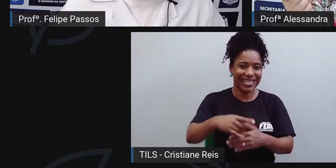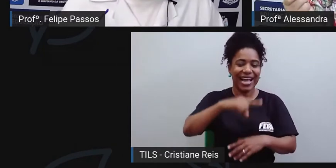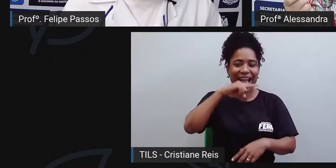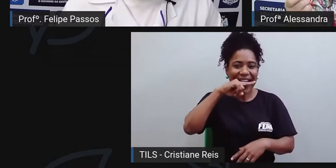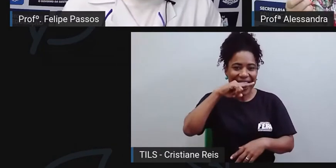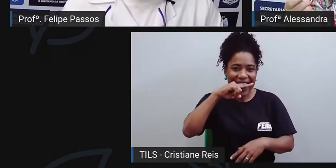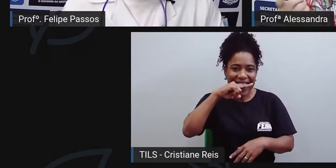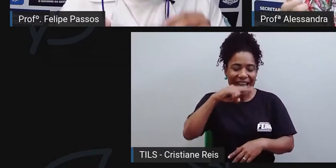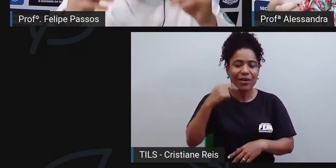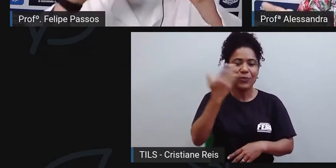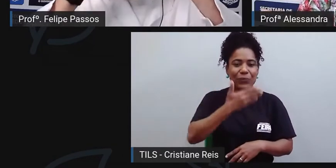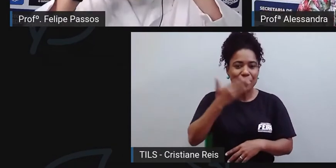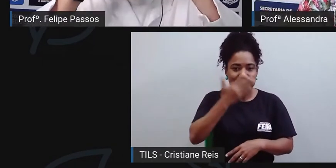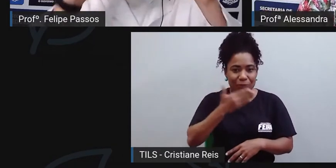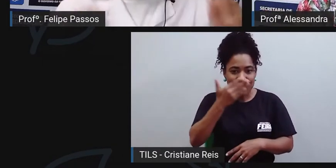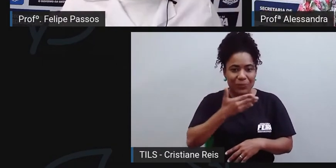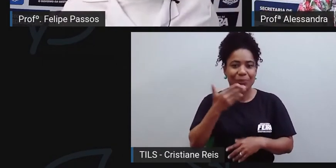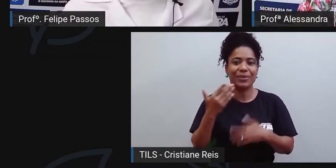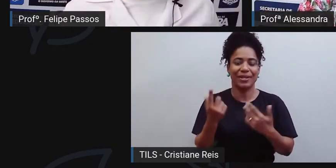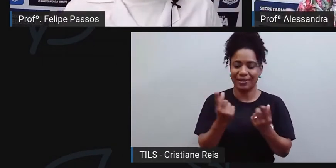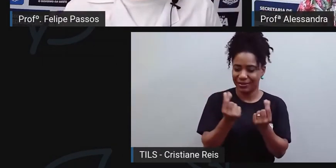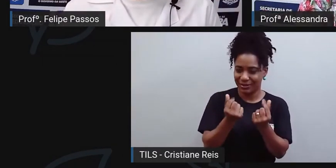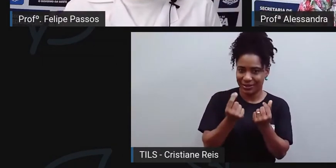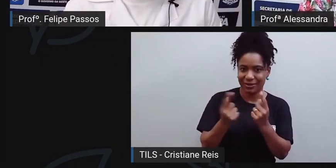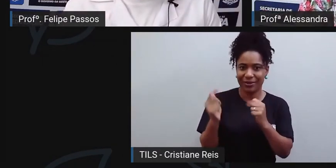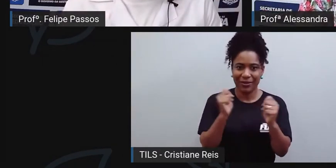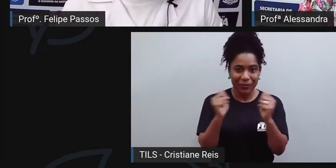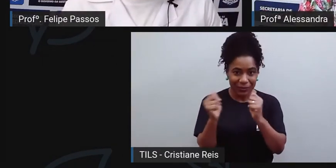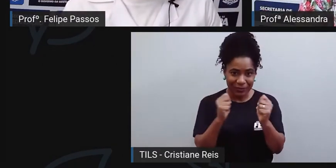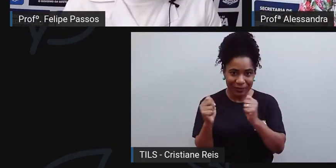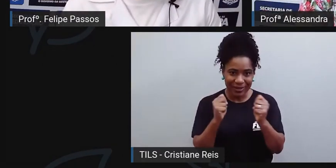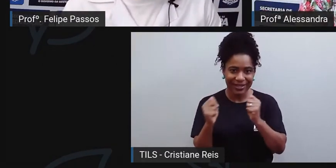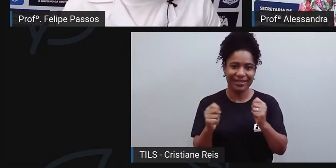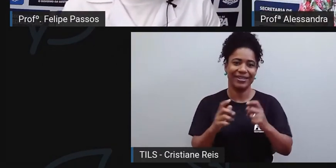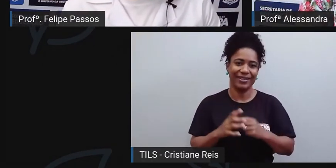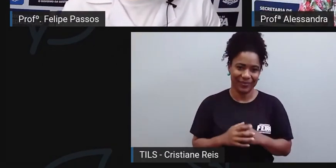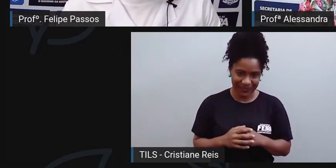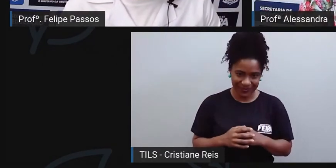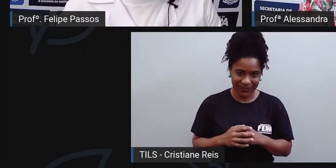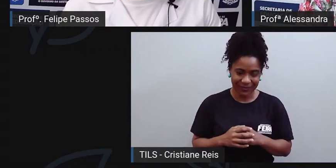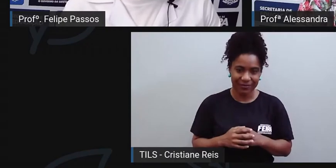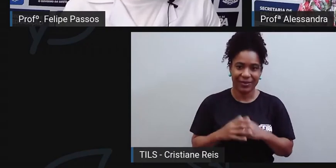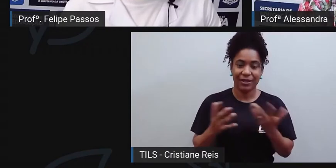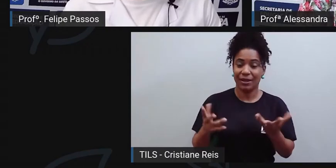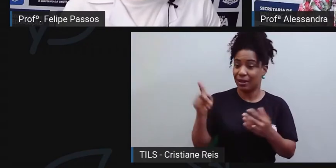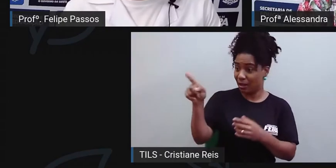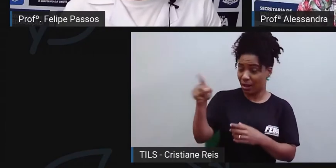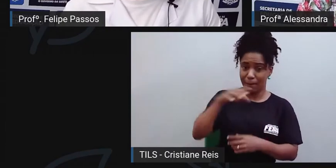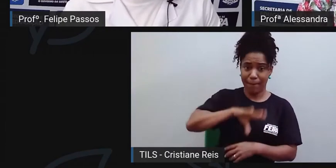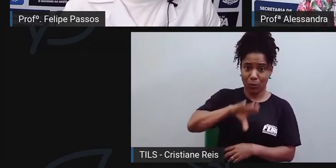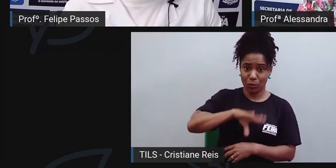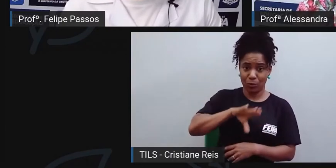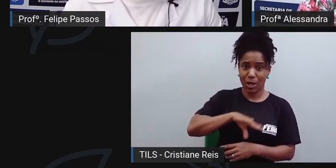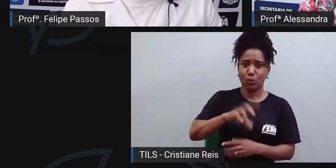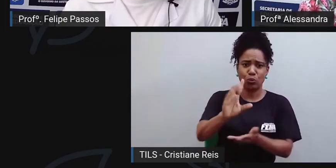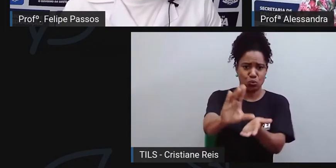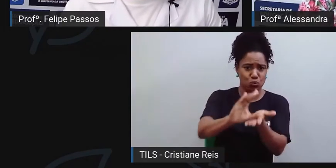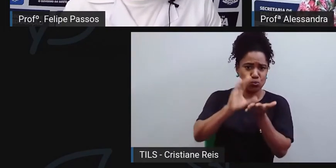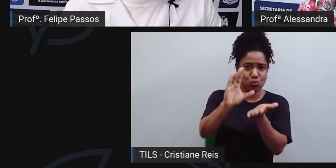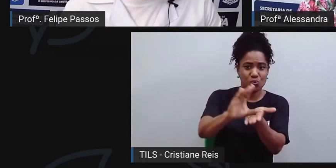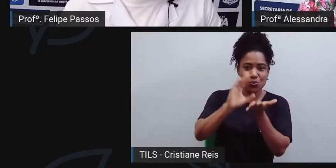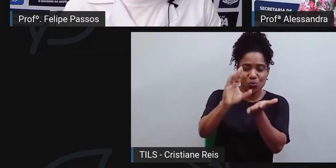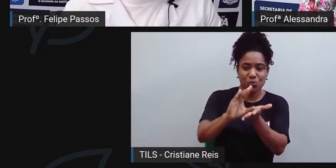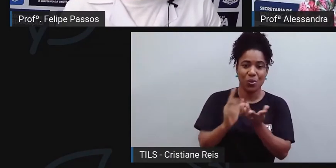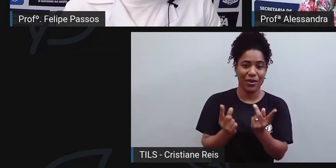renda, gera a economia para a coroa, né, para Portugal. Então, por